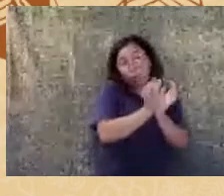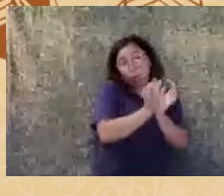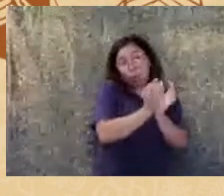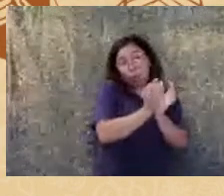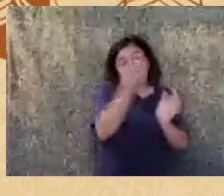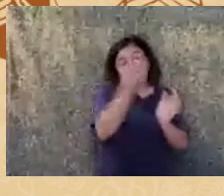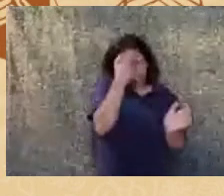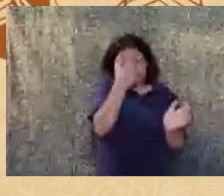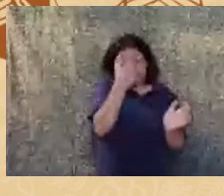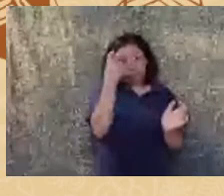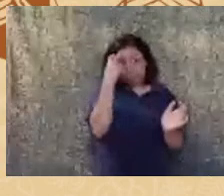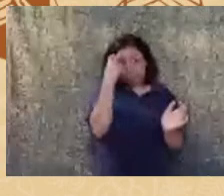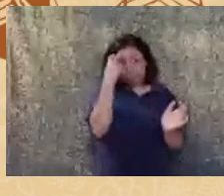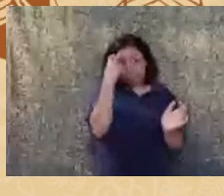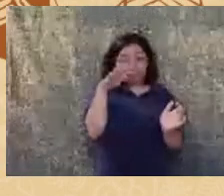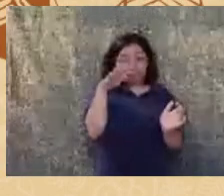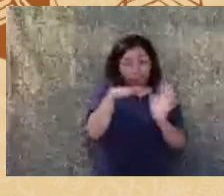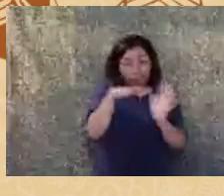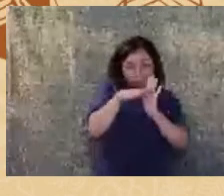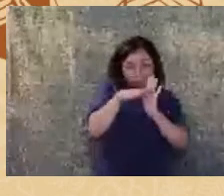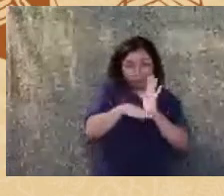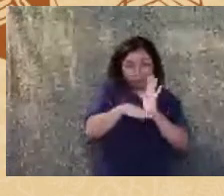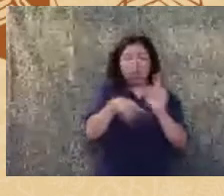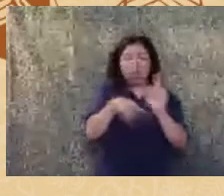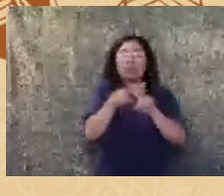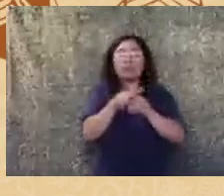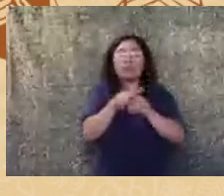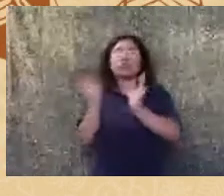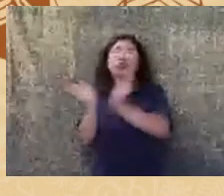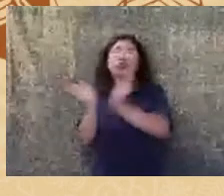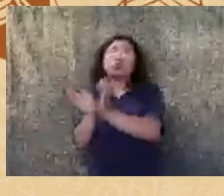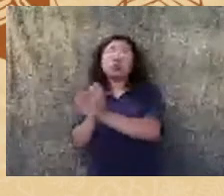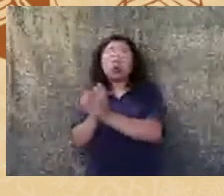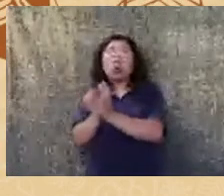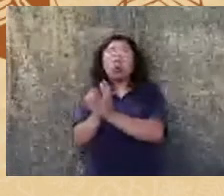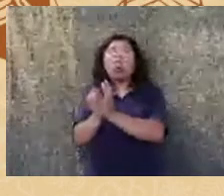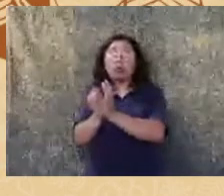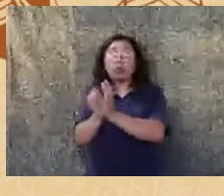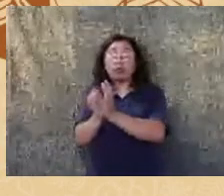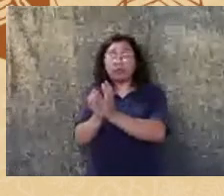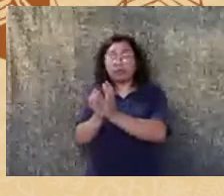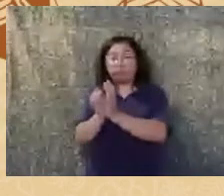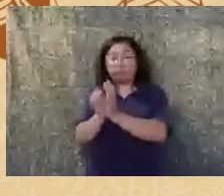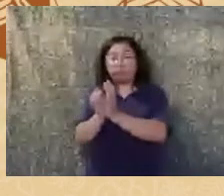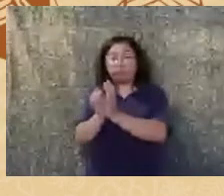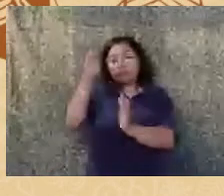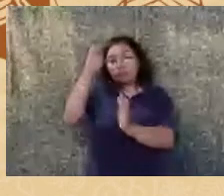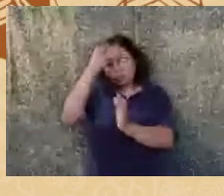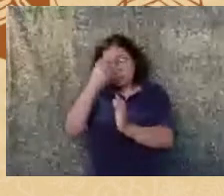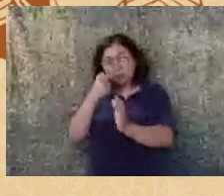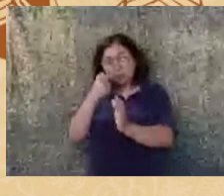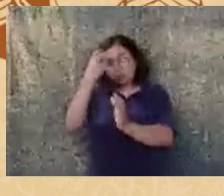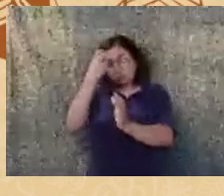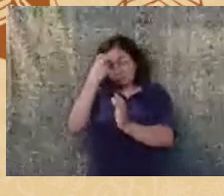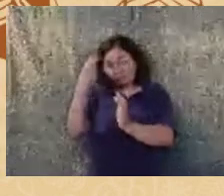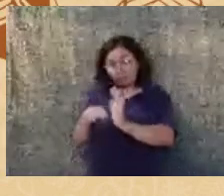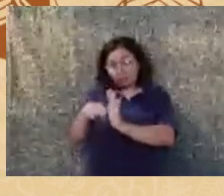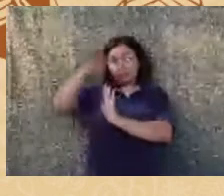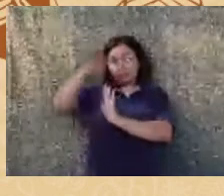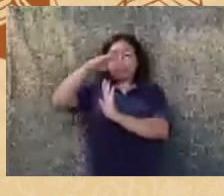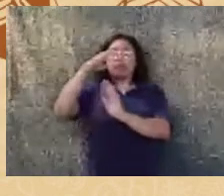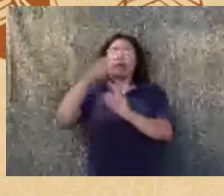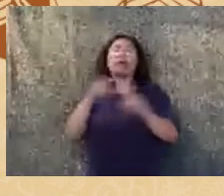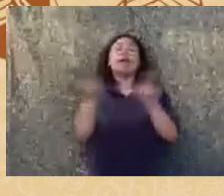mais alto e a conclusão deles olhando para o eixo Y é que pessoas a taxa de homicídio é maior em